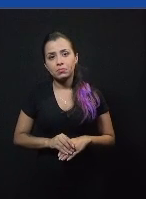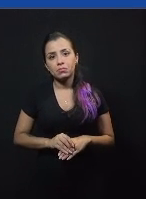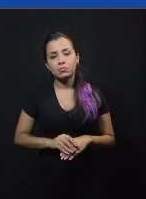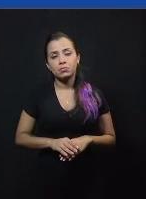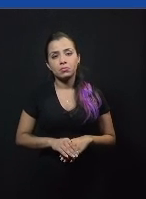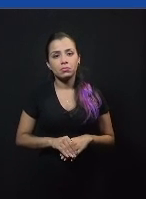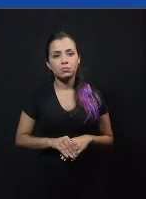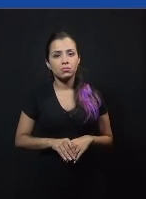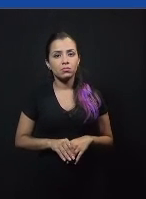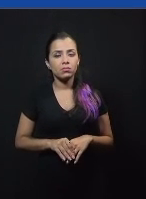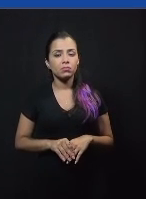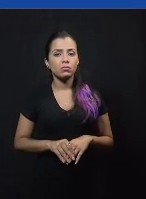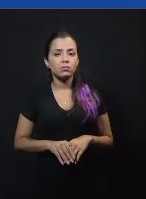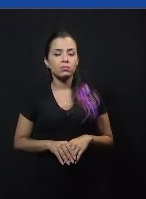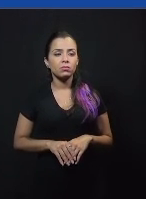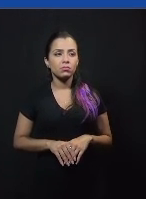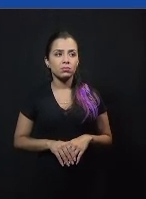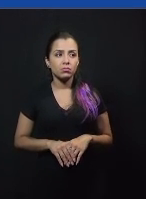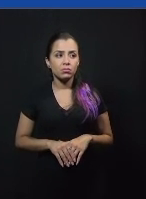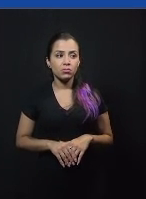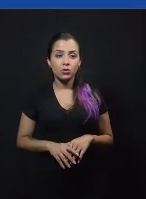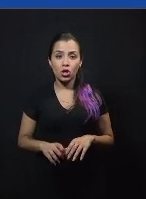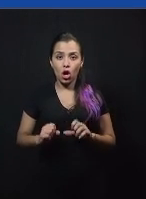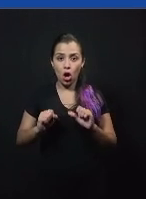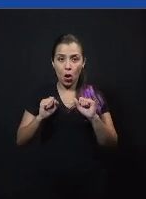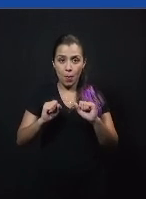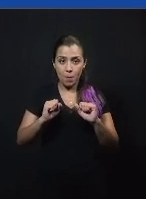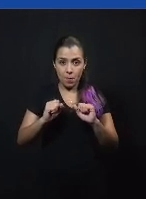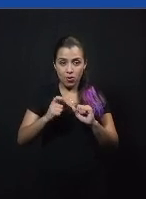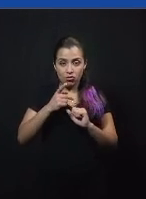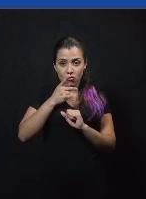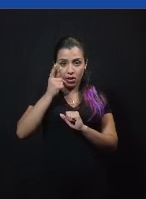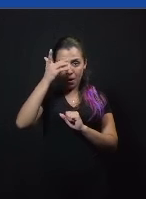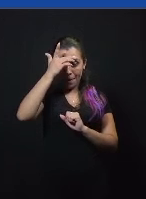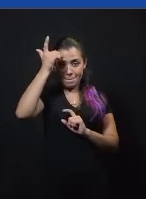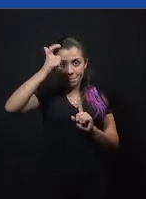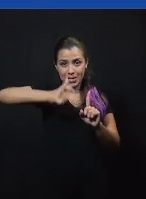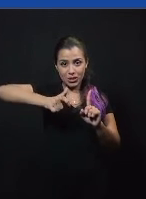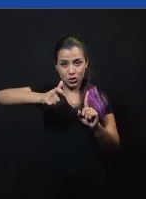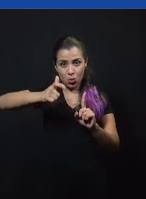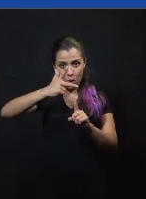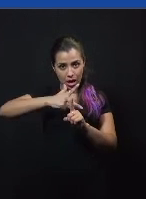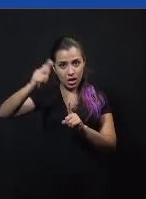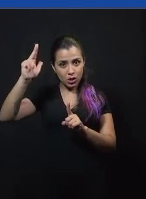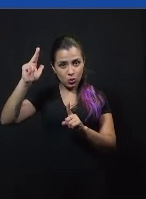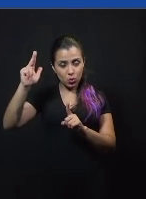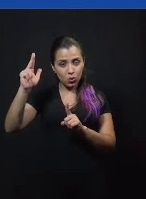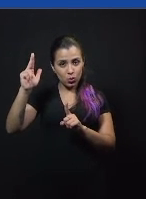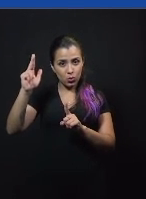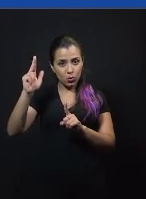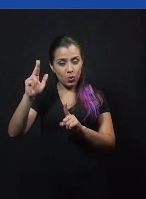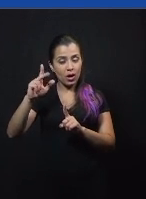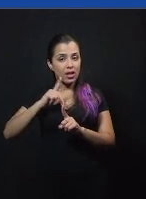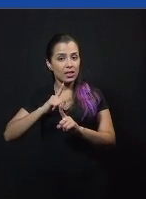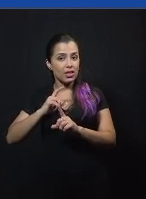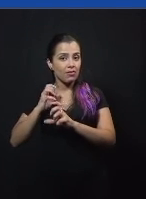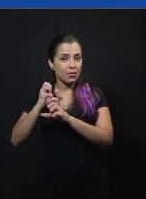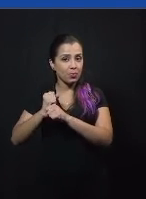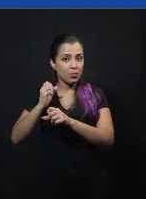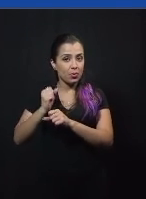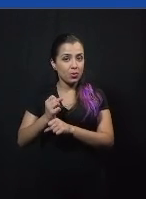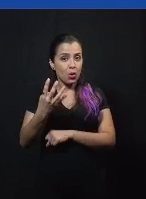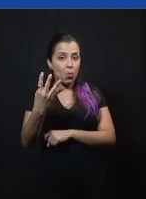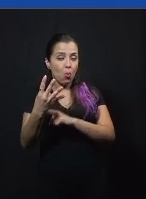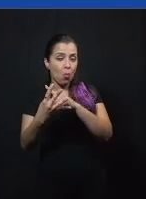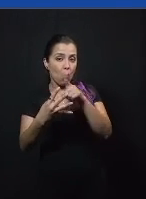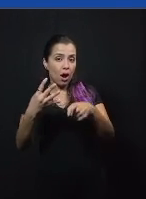então posso anunciar quem foi que ganhou teve um total de quatro votos e foi